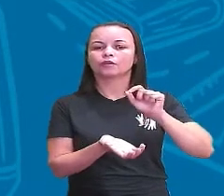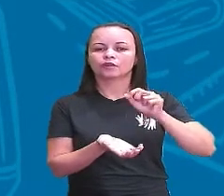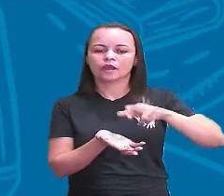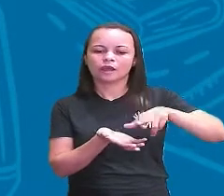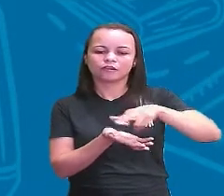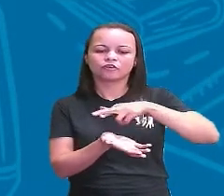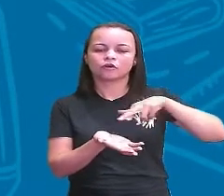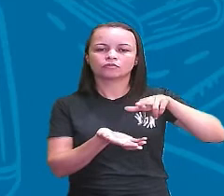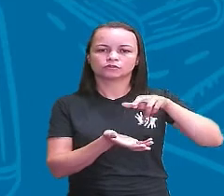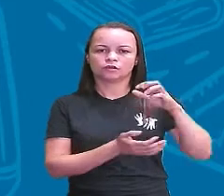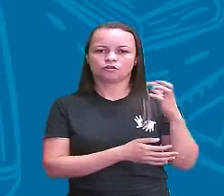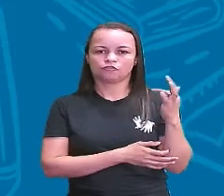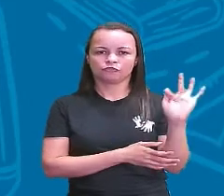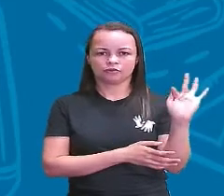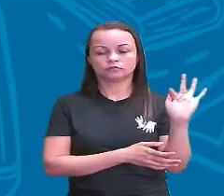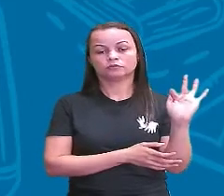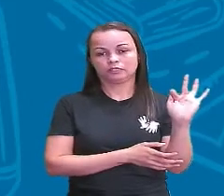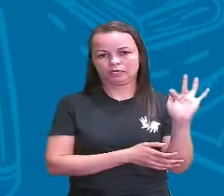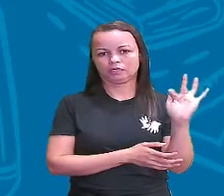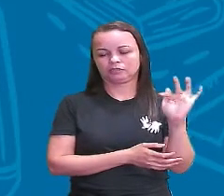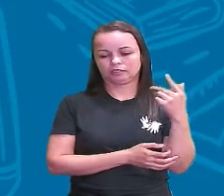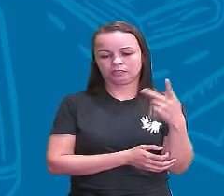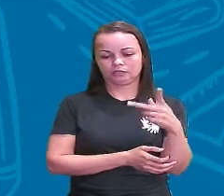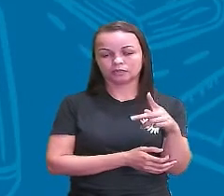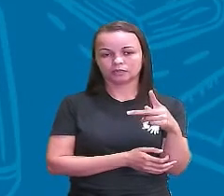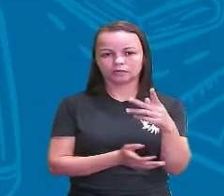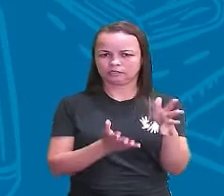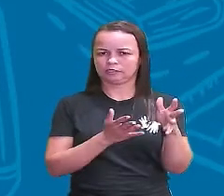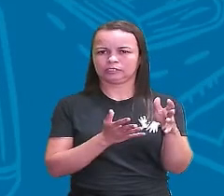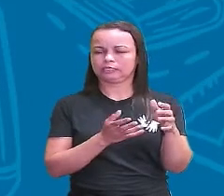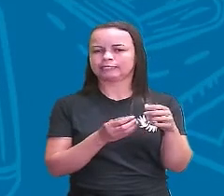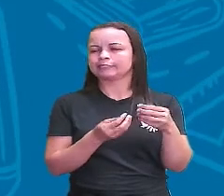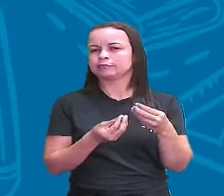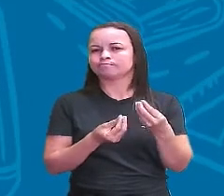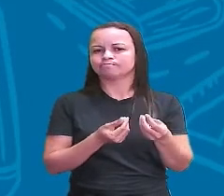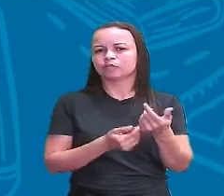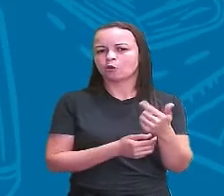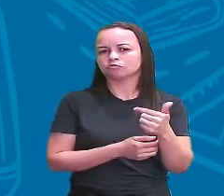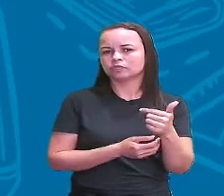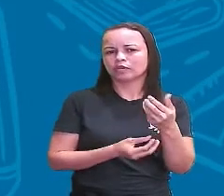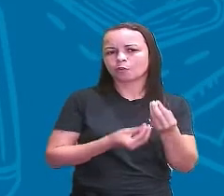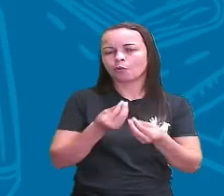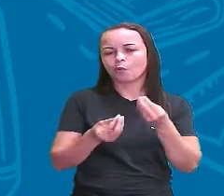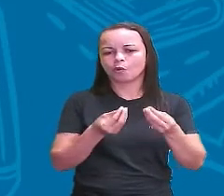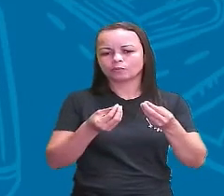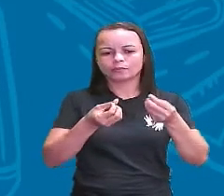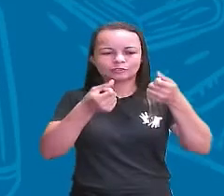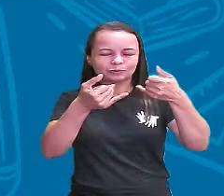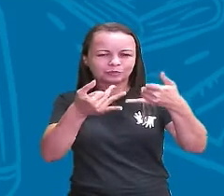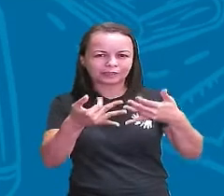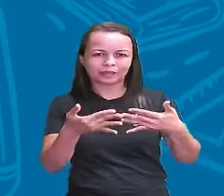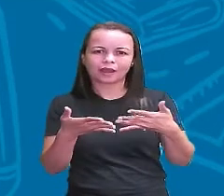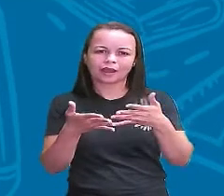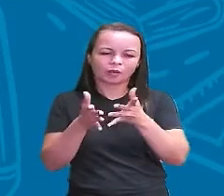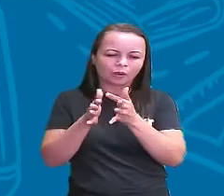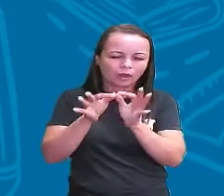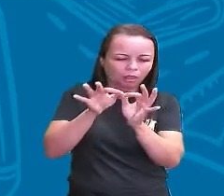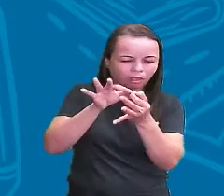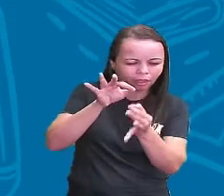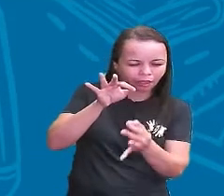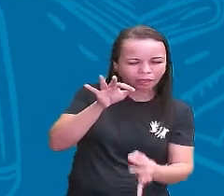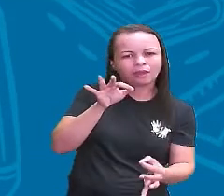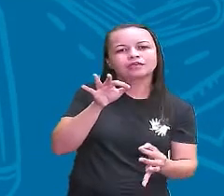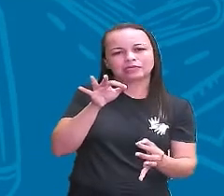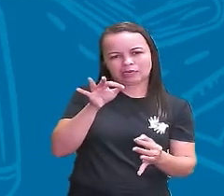e essa revolução francesa que no caso a gente não tem como mencionar agora porque ela é imensa em